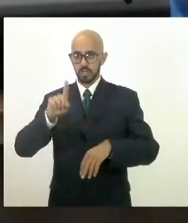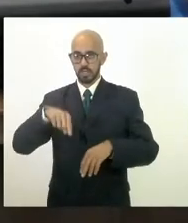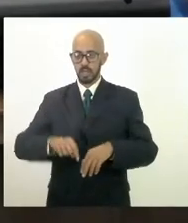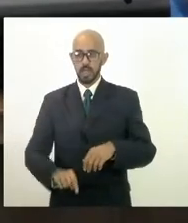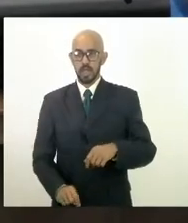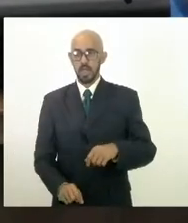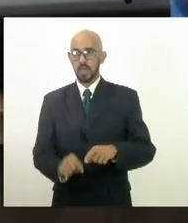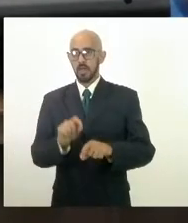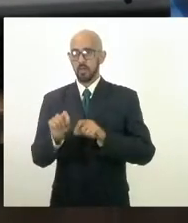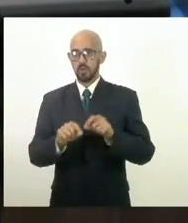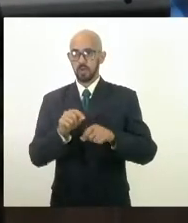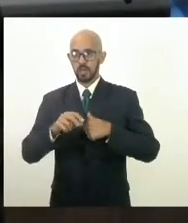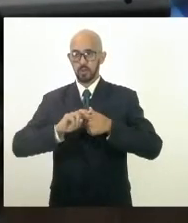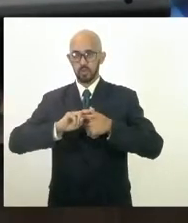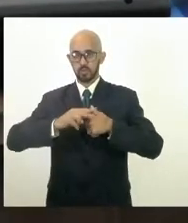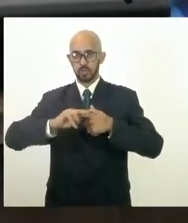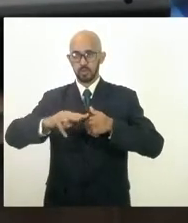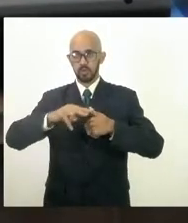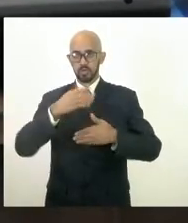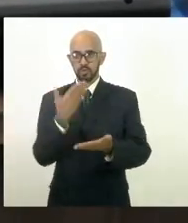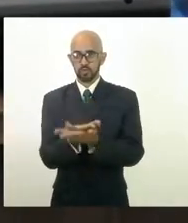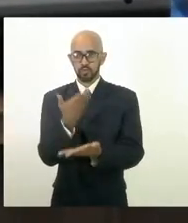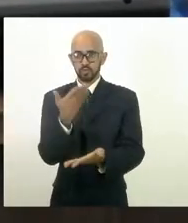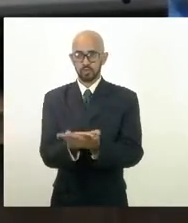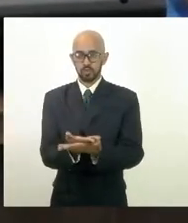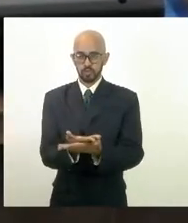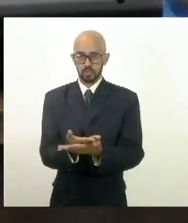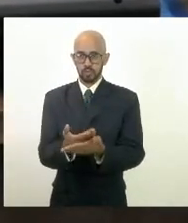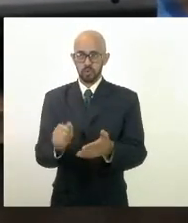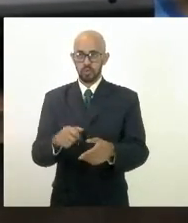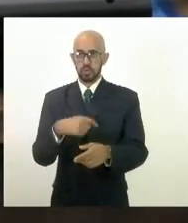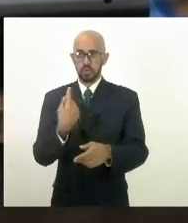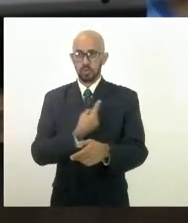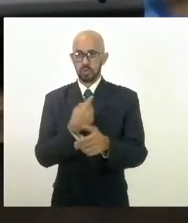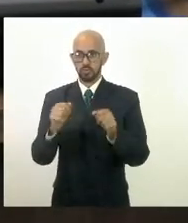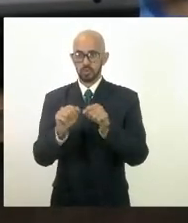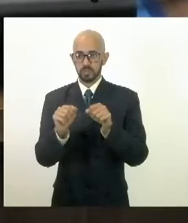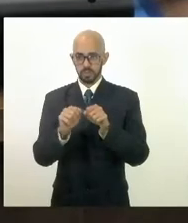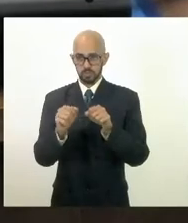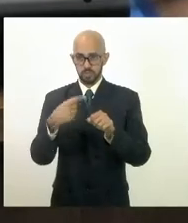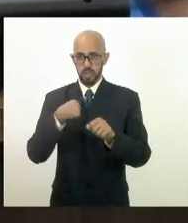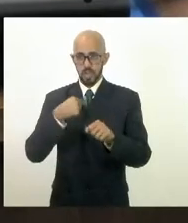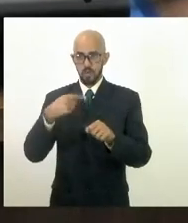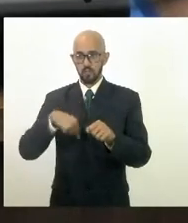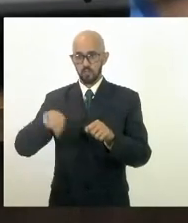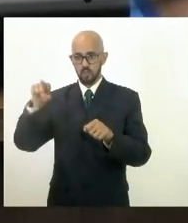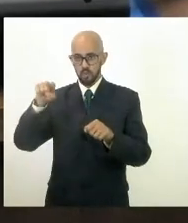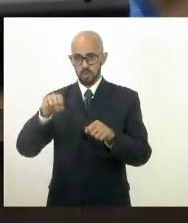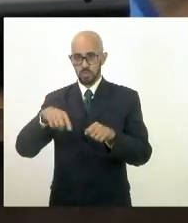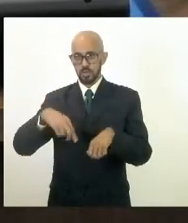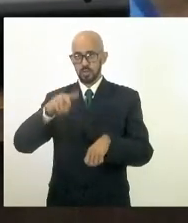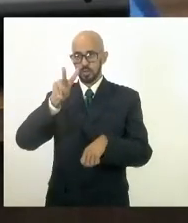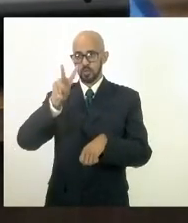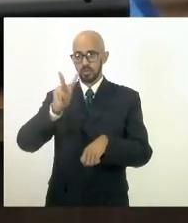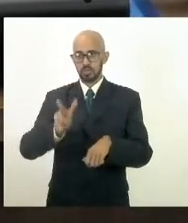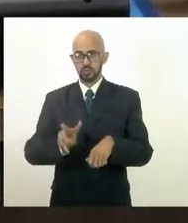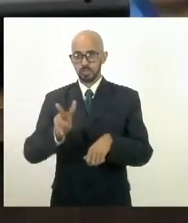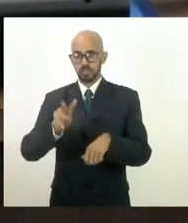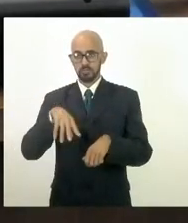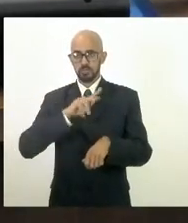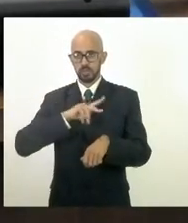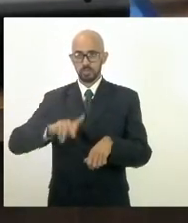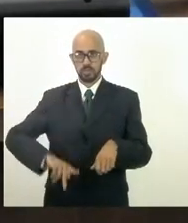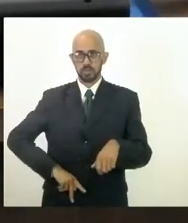de um estudo que foi feito eu fui tive a honra de ser por duas vezes presidente de SEASA